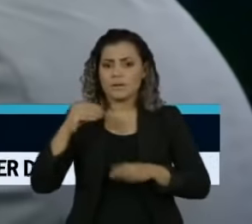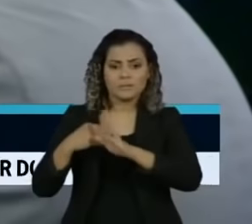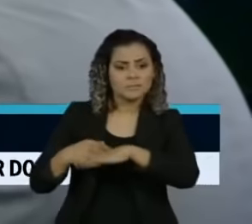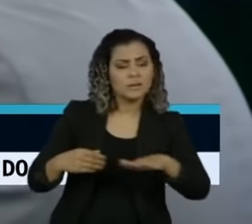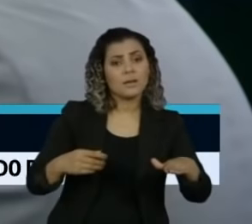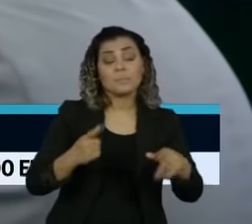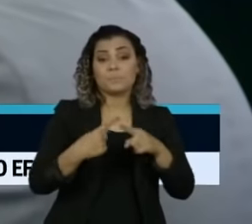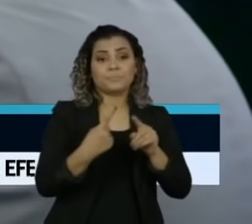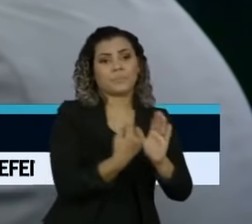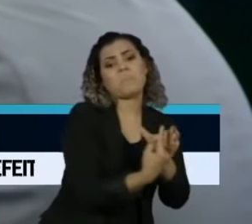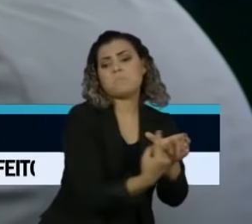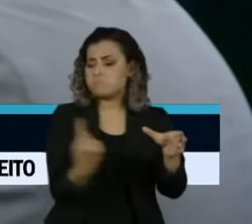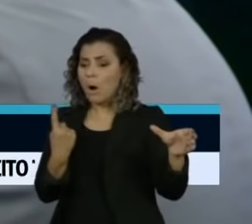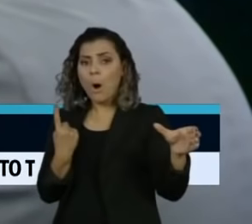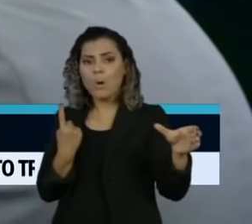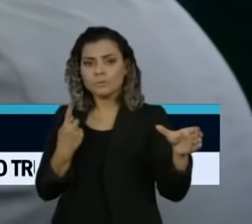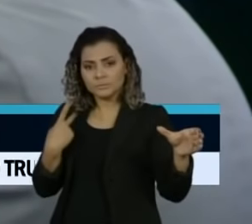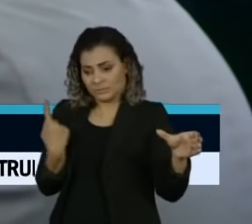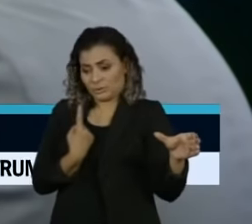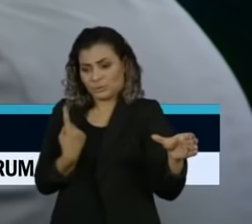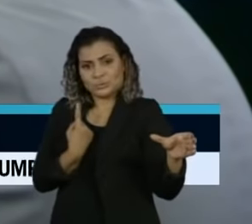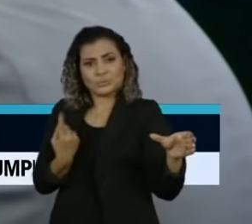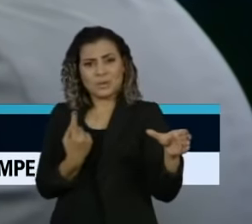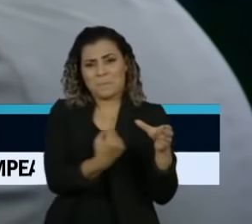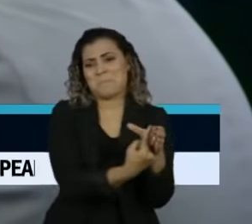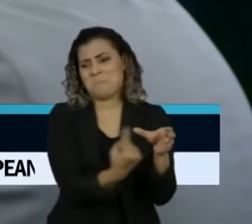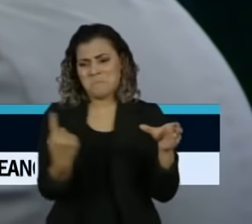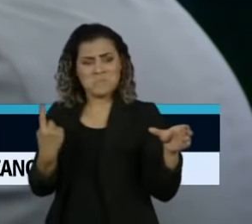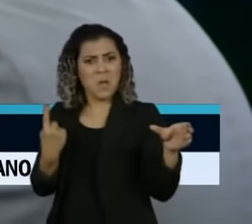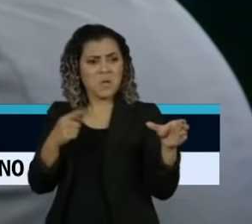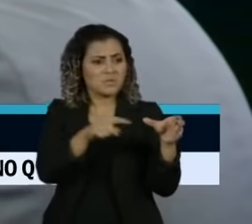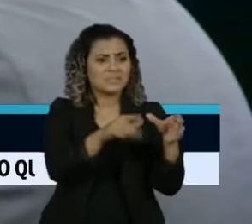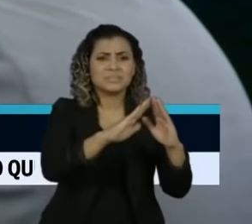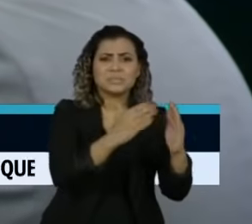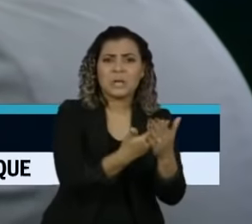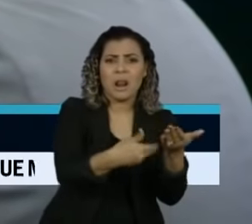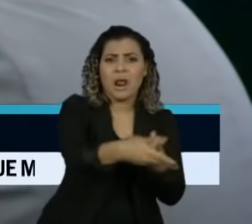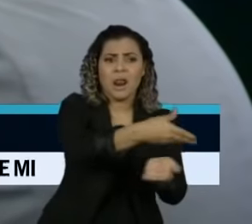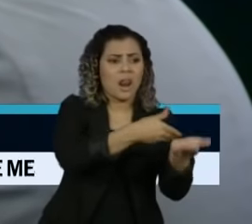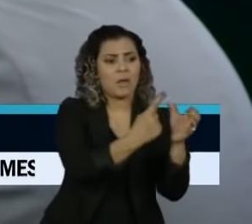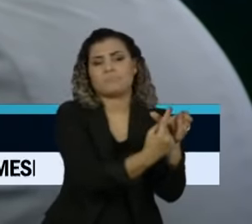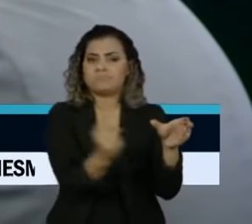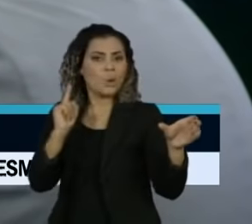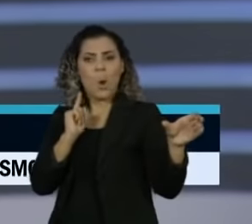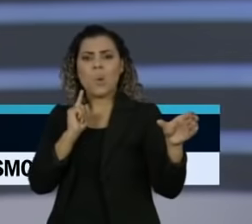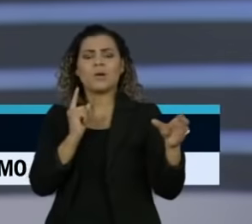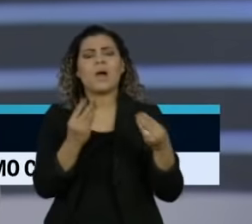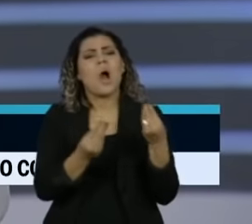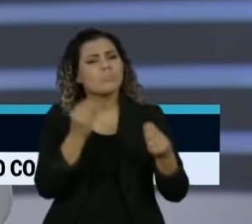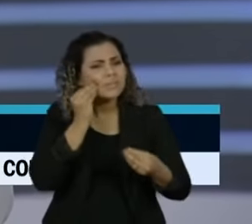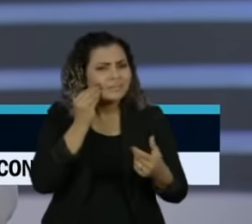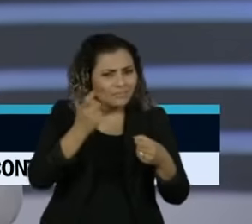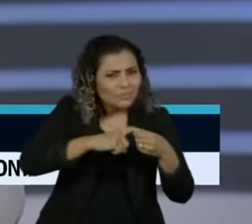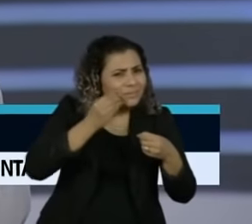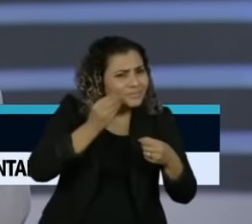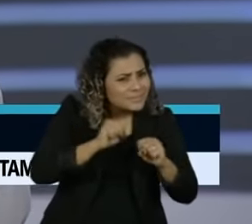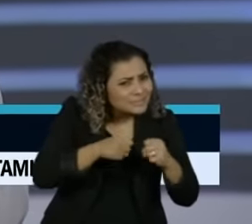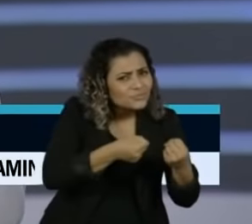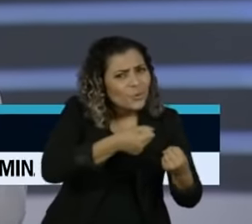as crianças da socialização delas. Você acha importante, por esse ponto, tentar voltar? É, eu acho que nós